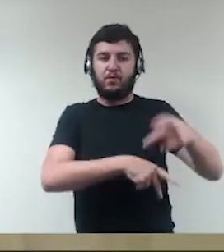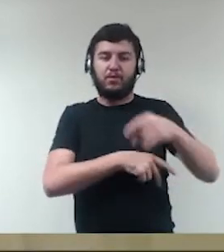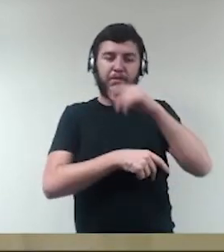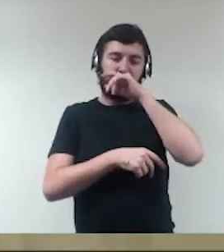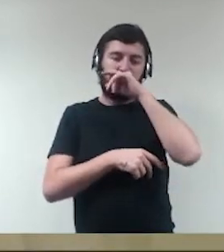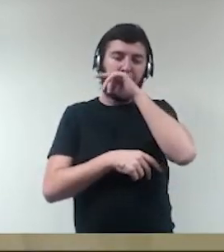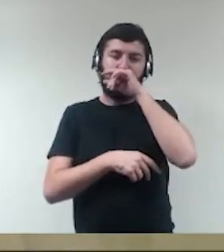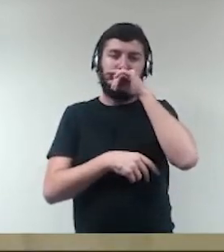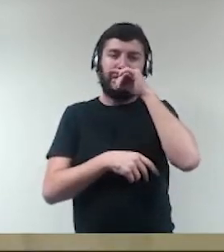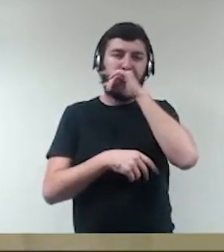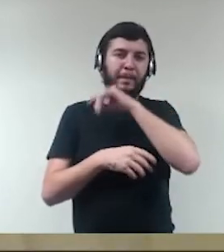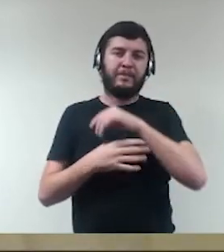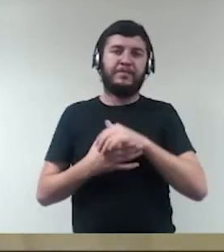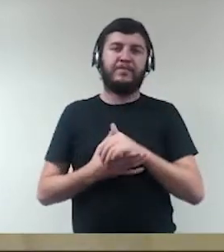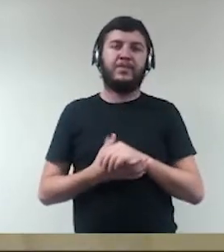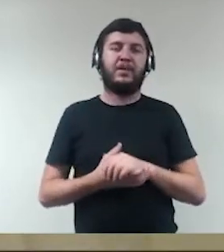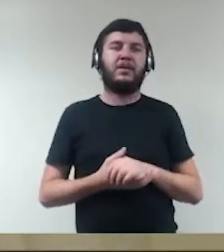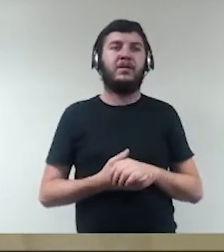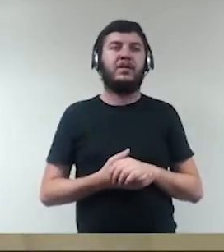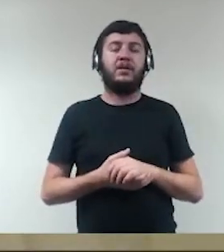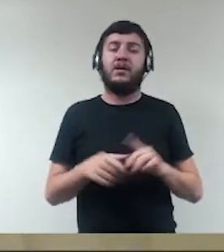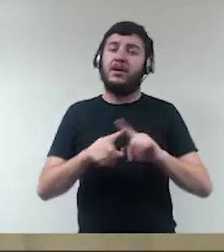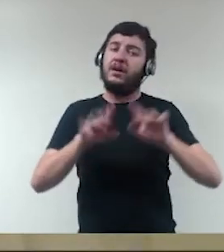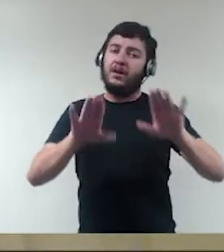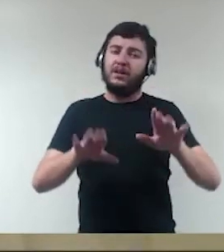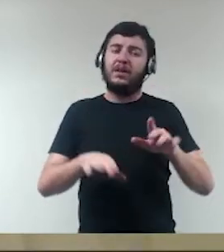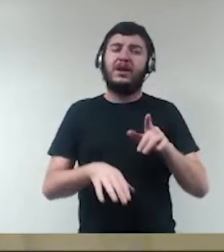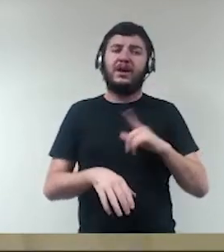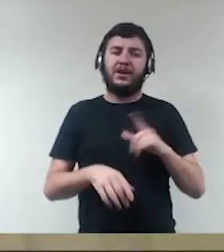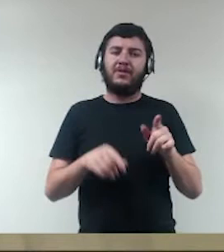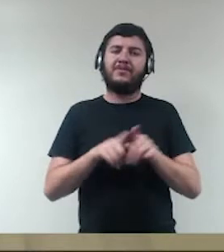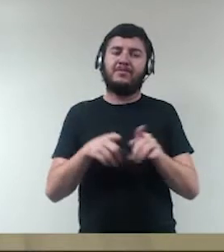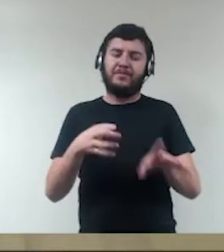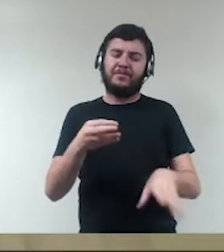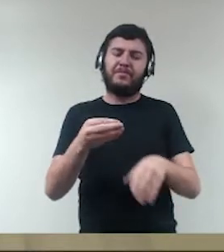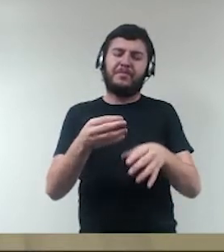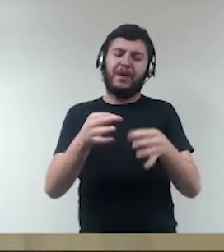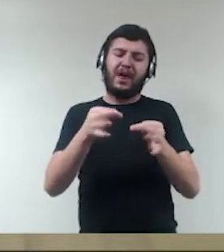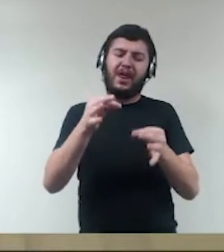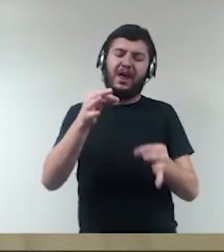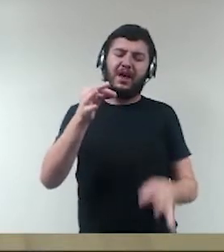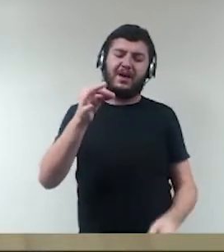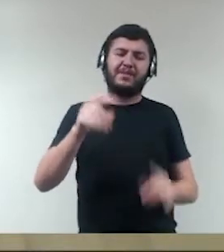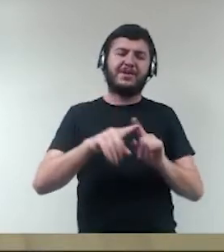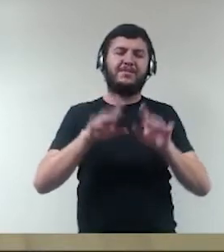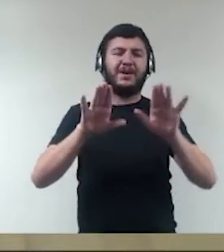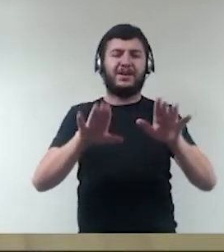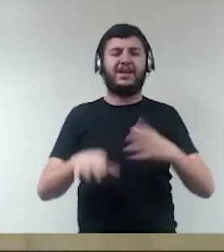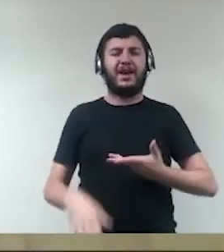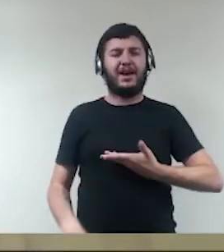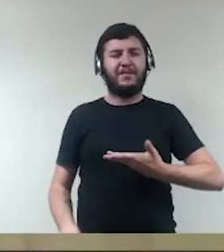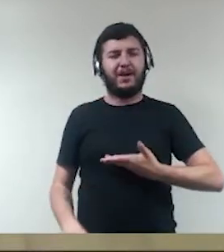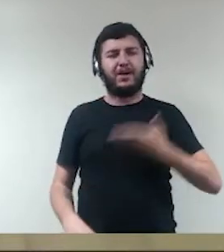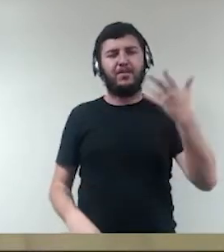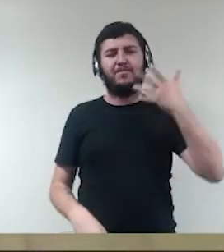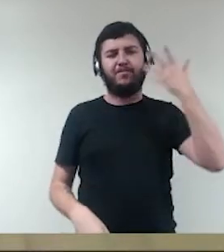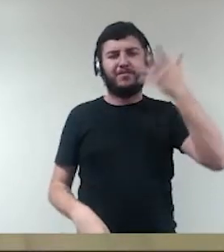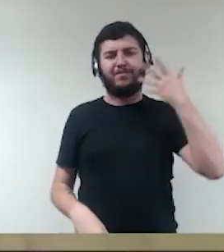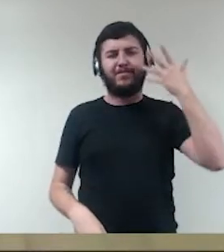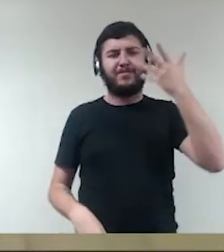E eu teria algumas poucas coisas a mais, mas eu vou deixar, temos os colegas todos aí pra mencionar, inclusive,